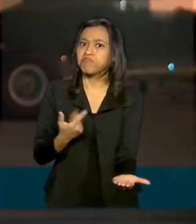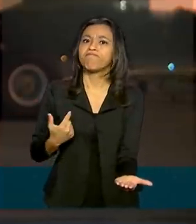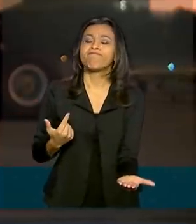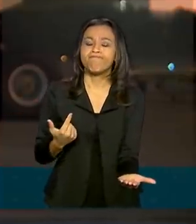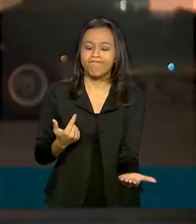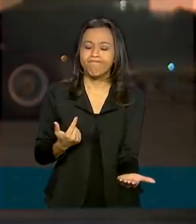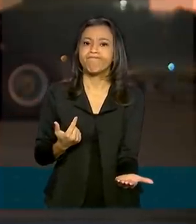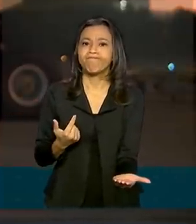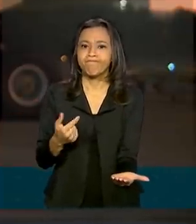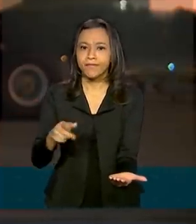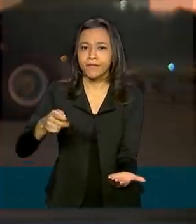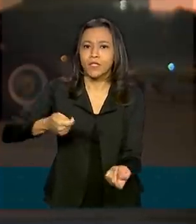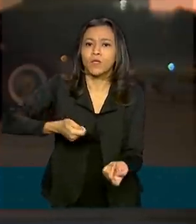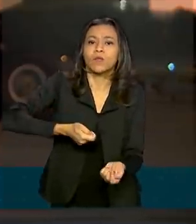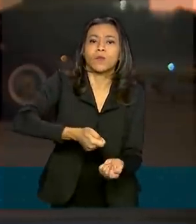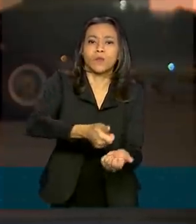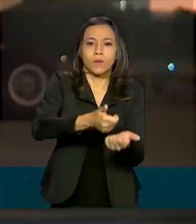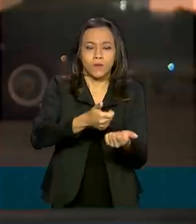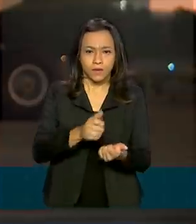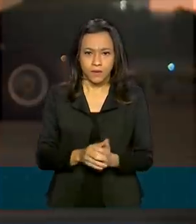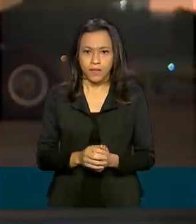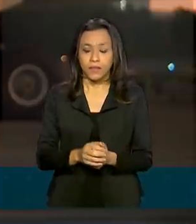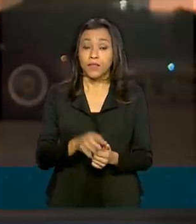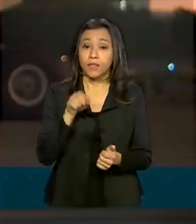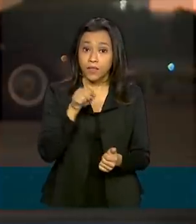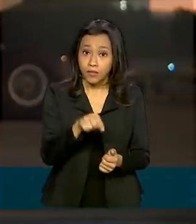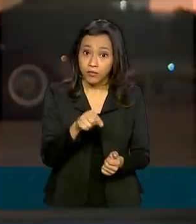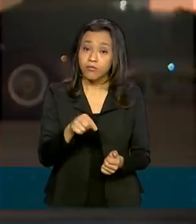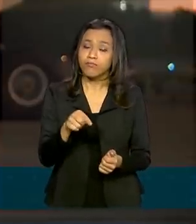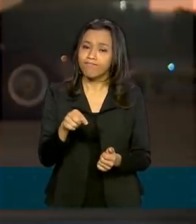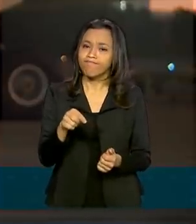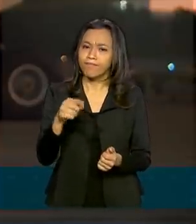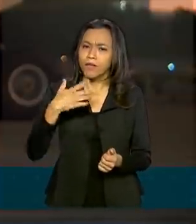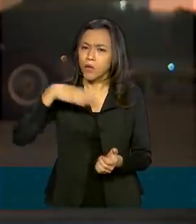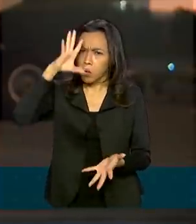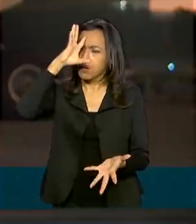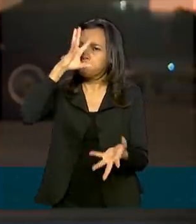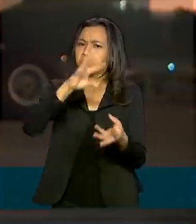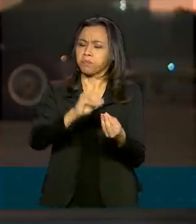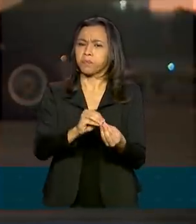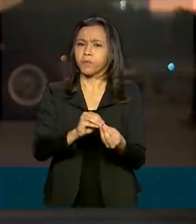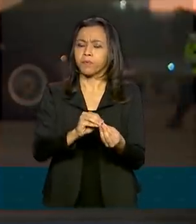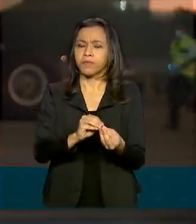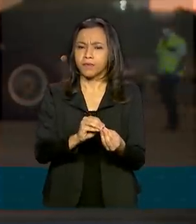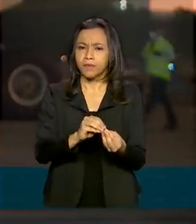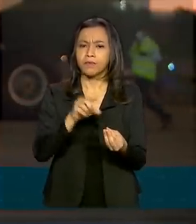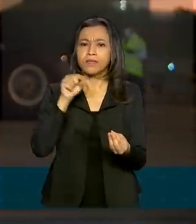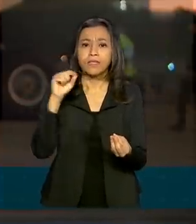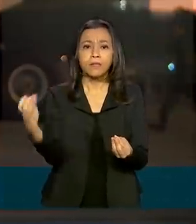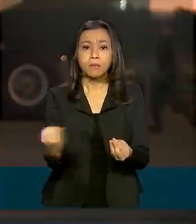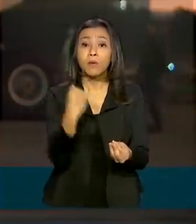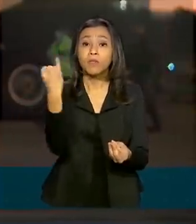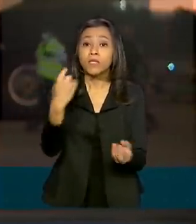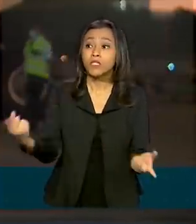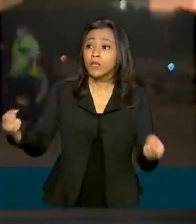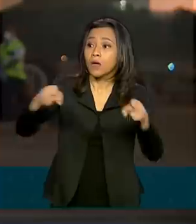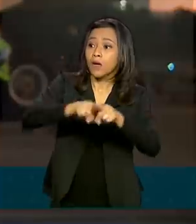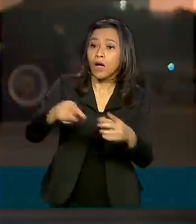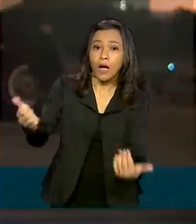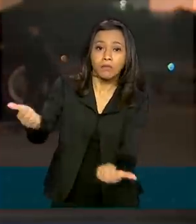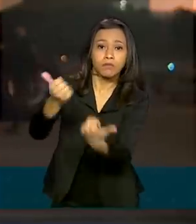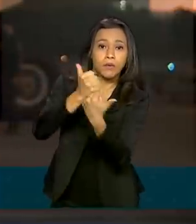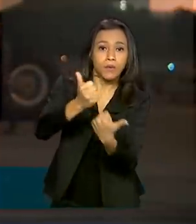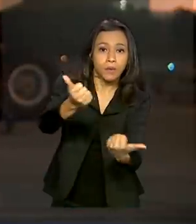e dá sentido àquilo que realmente entendemos por cooperação, por diplomacia